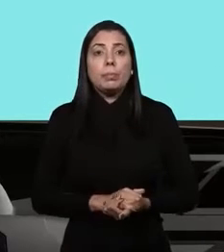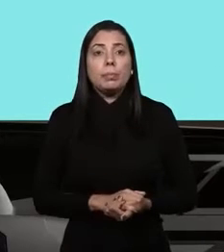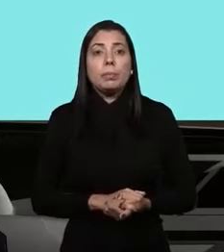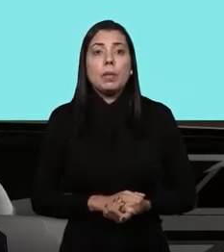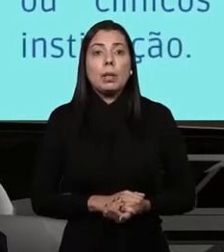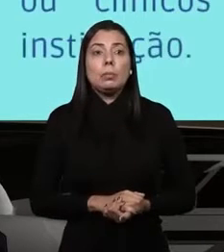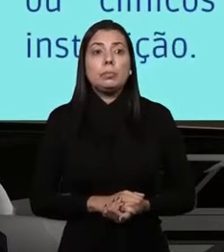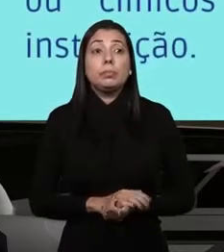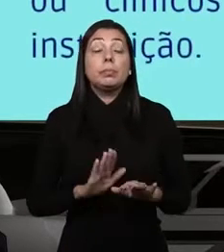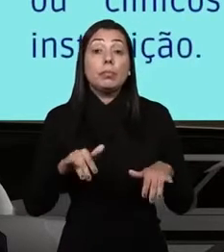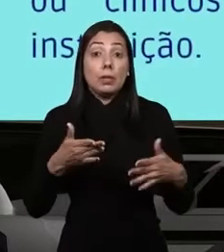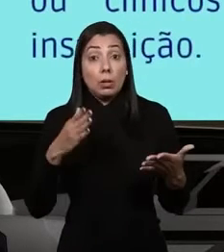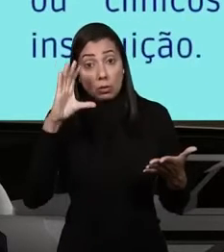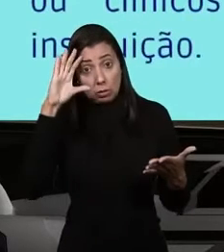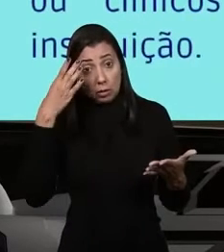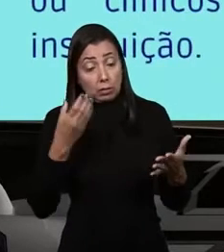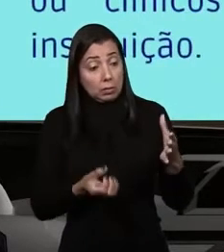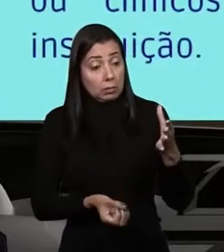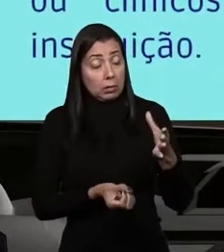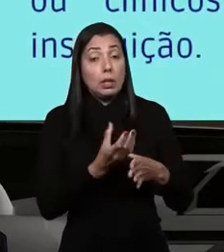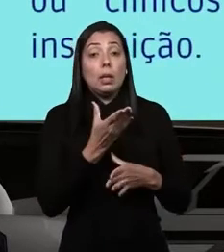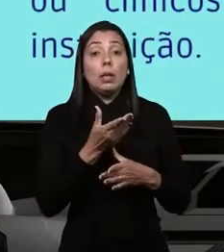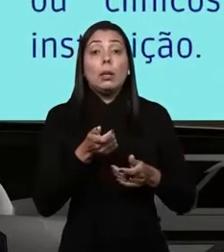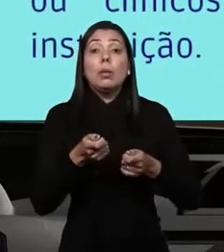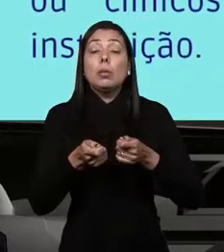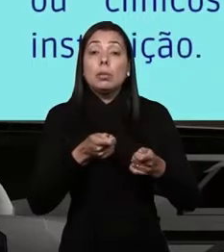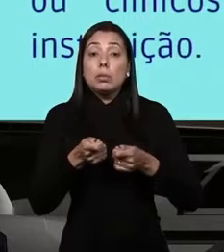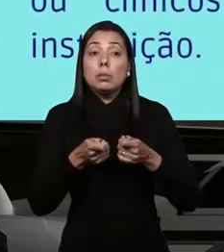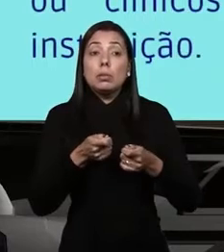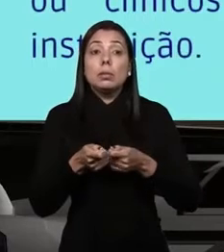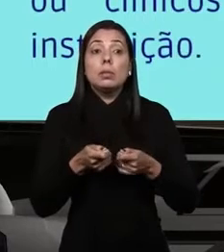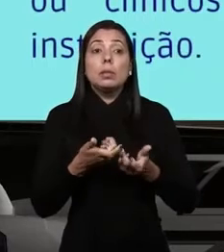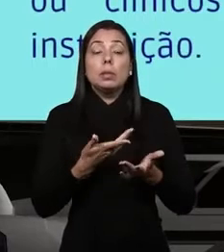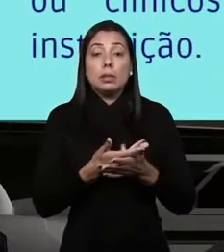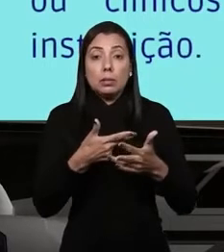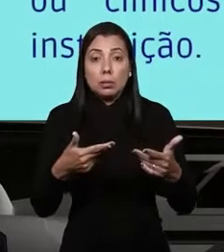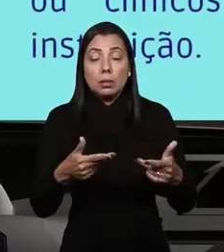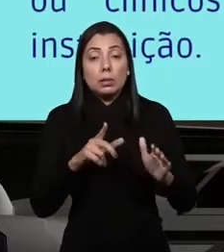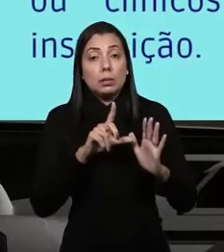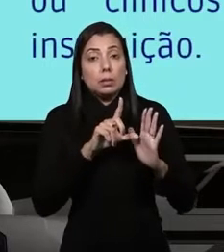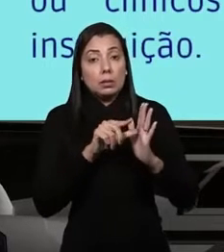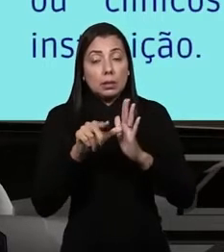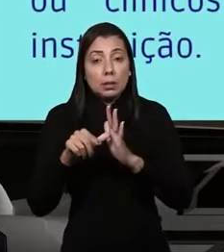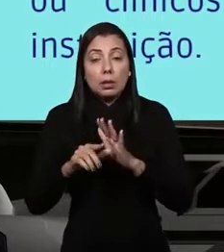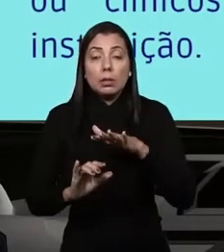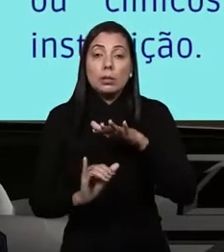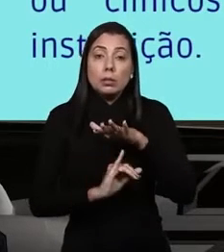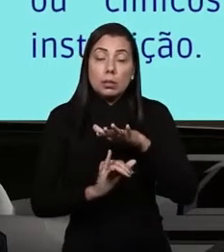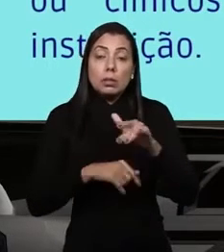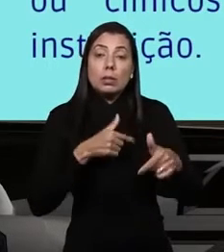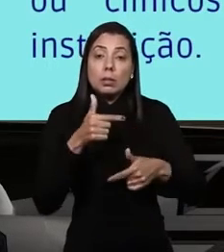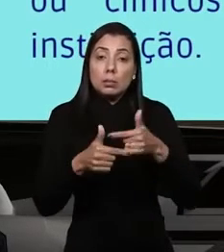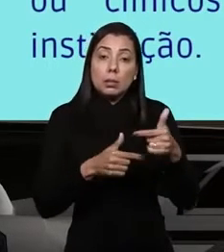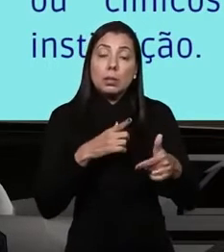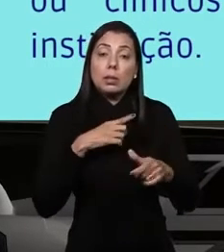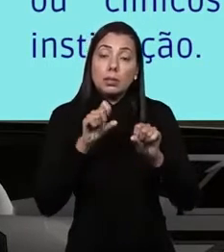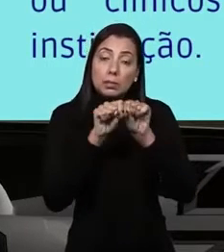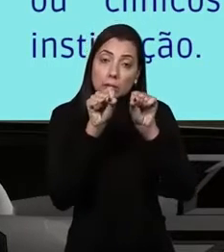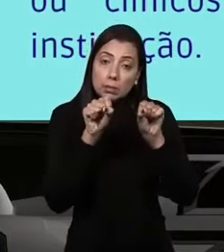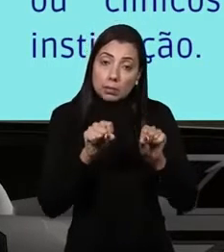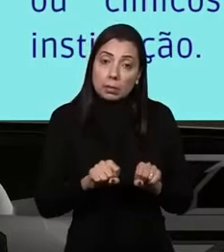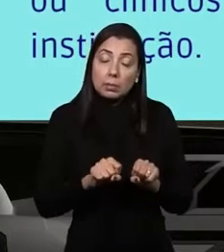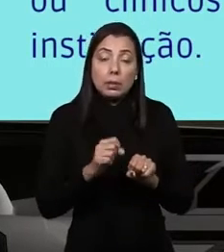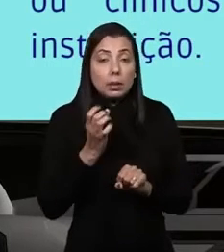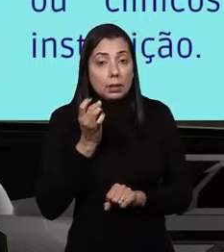Então, a solução foi montar, monitorar eletronicamente os fatores de atraso. A instituição onde nós trabalhamos tem um sistema, isso facilitou